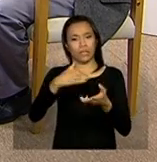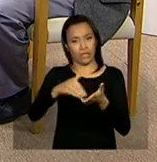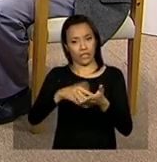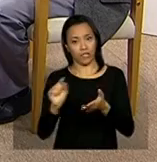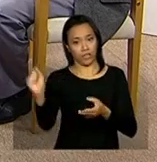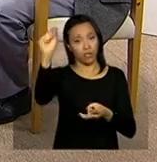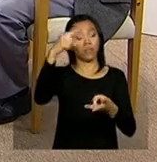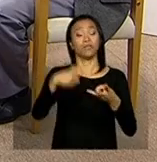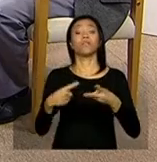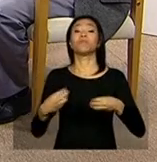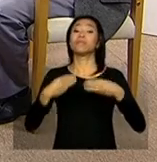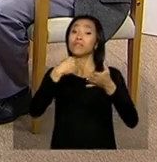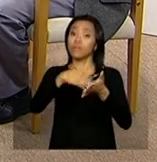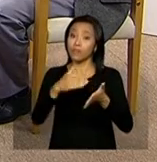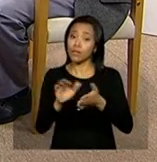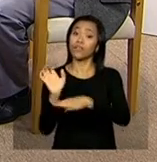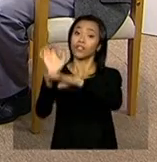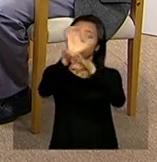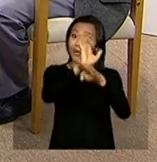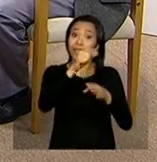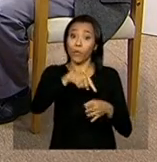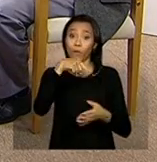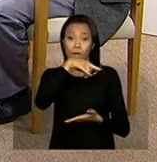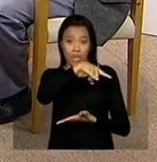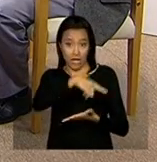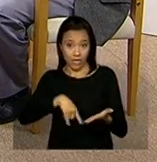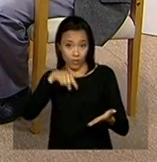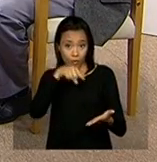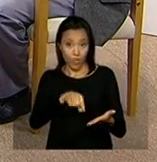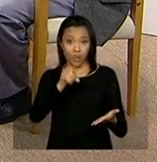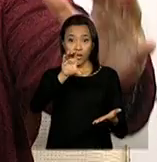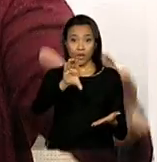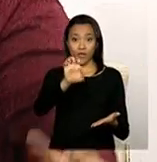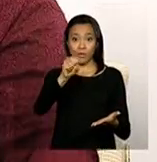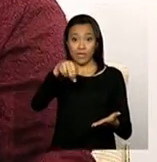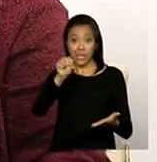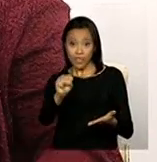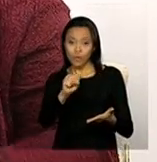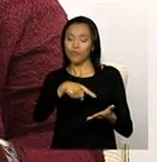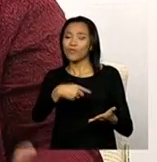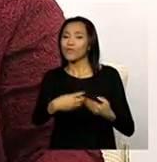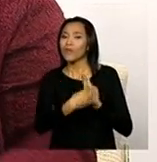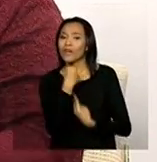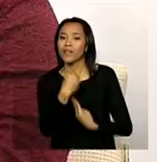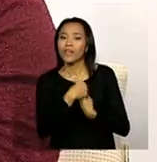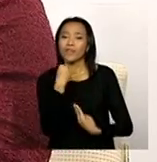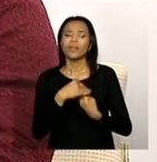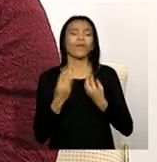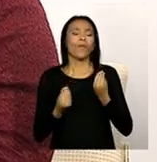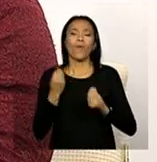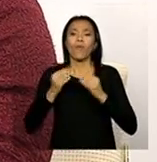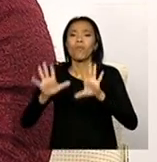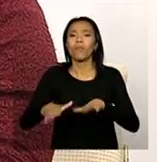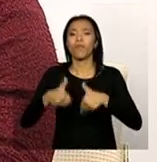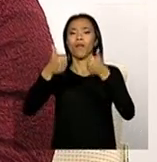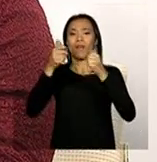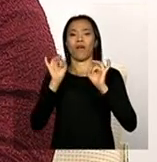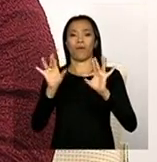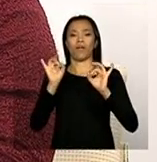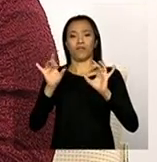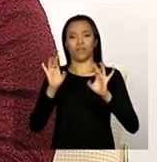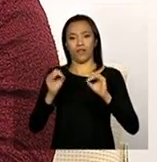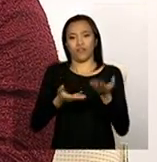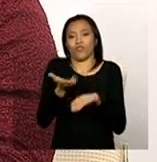Então, o censo também nos ajuda a planejar, a achar um rumo para a gente melhorar a qualidade das ofertas na assistência social.